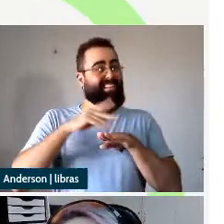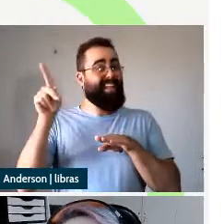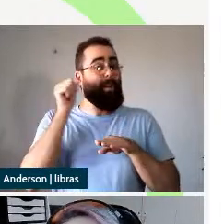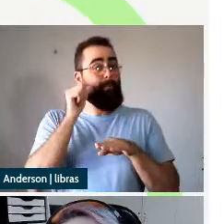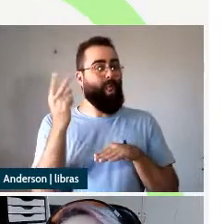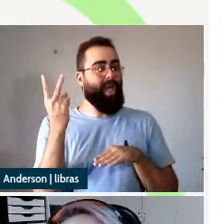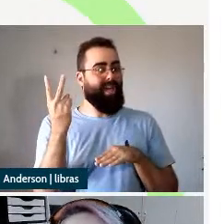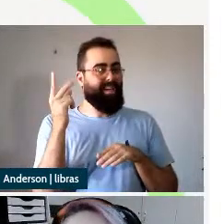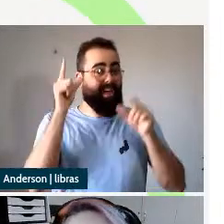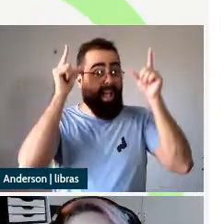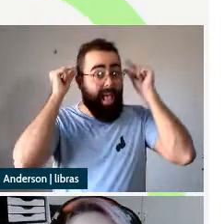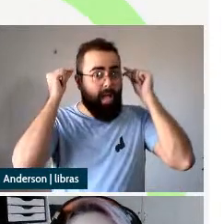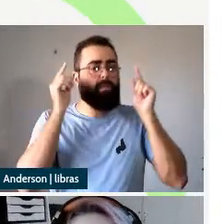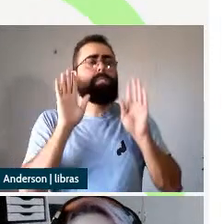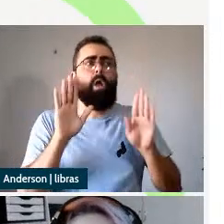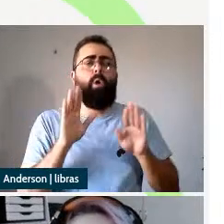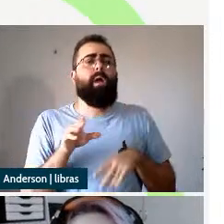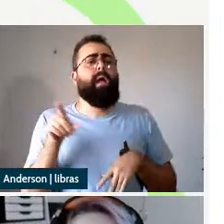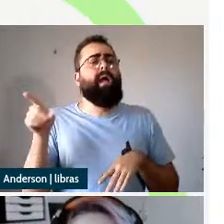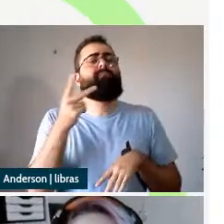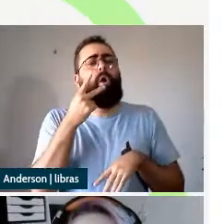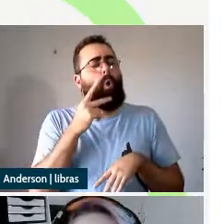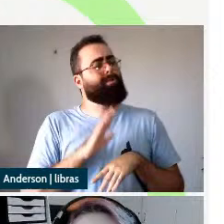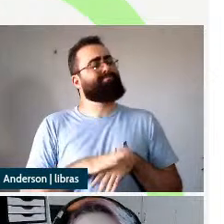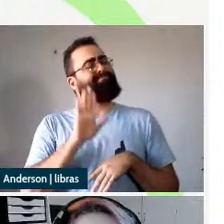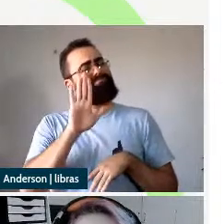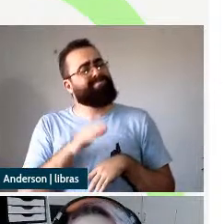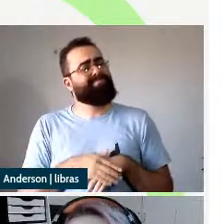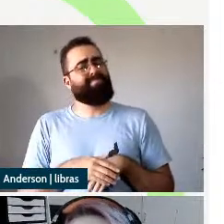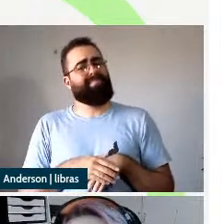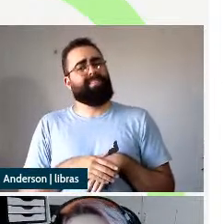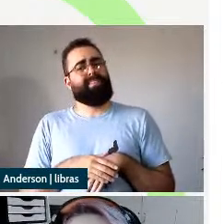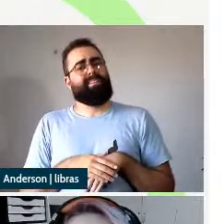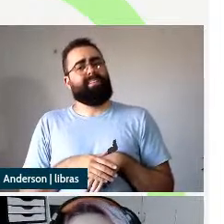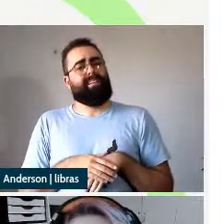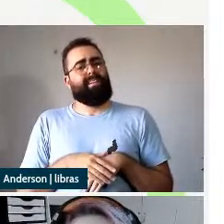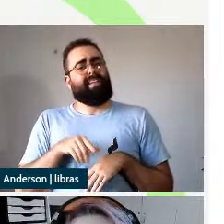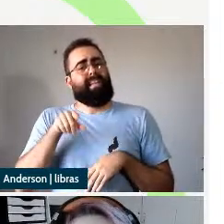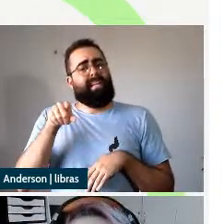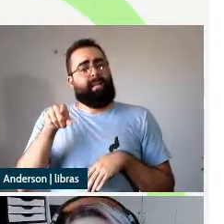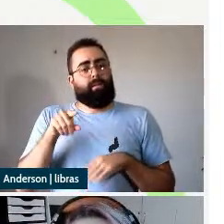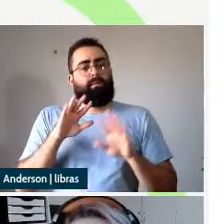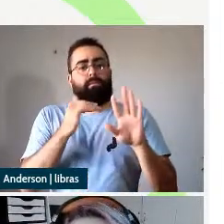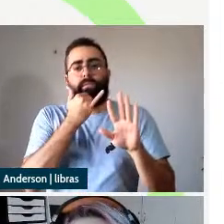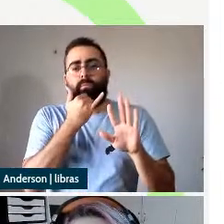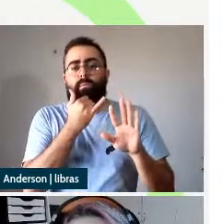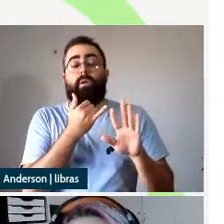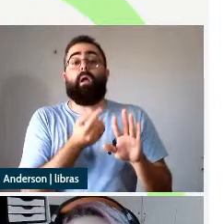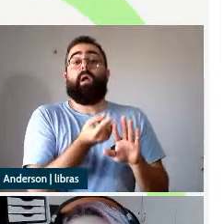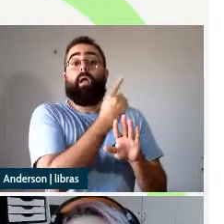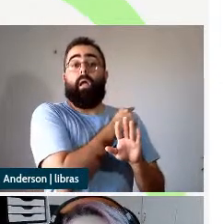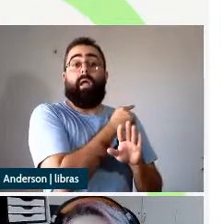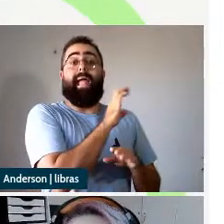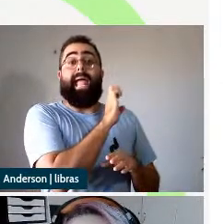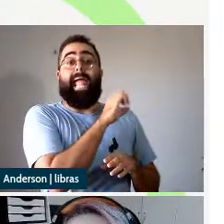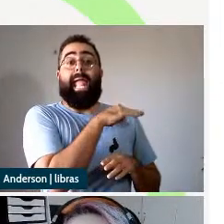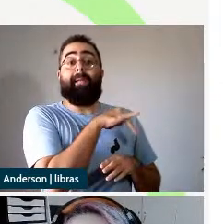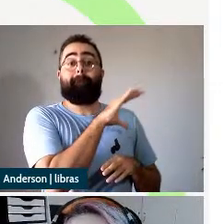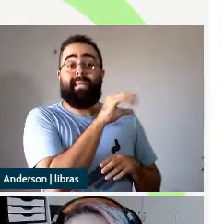-resultante seriam muito próximas às passivas de estado às passivas de evento do Wendig